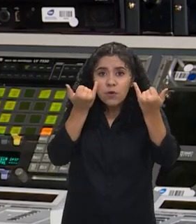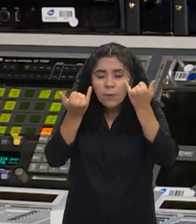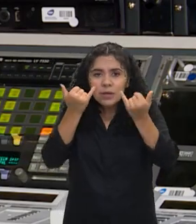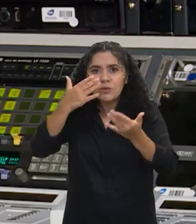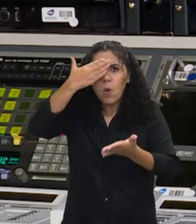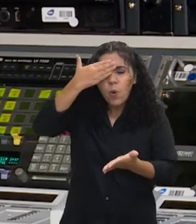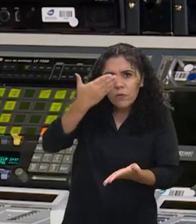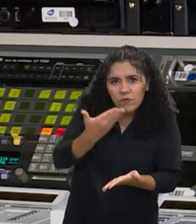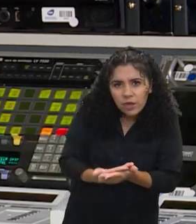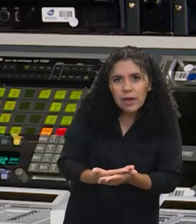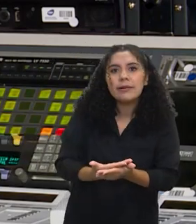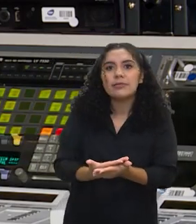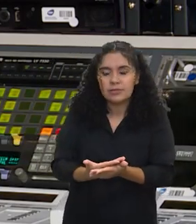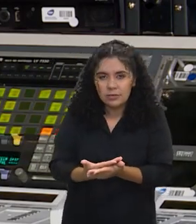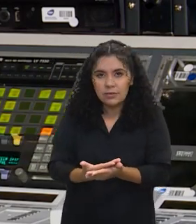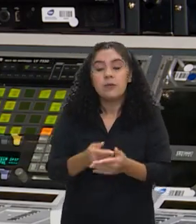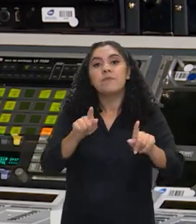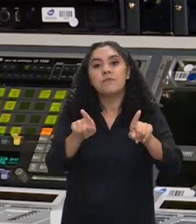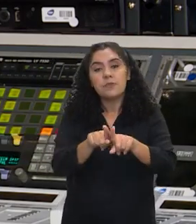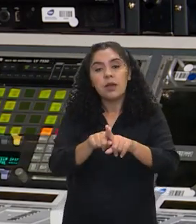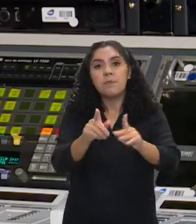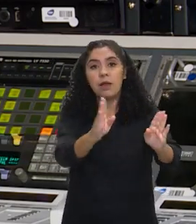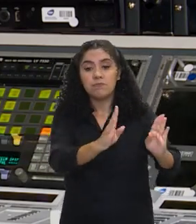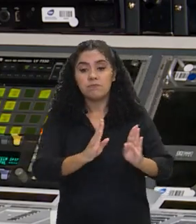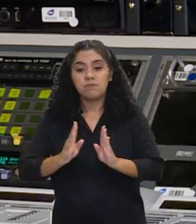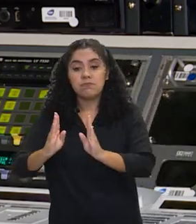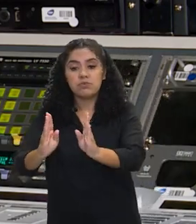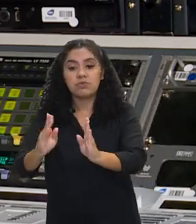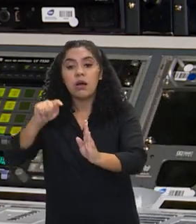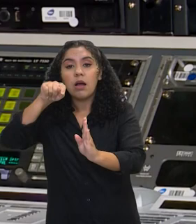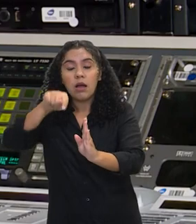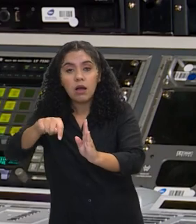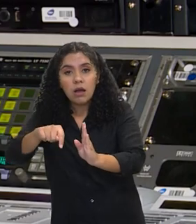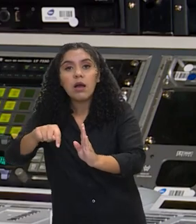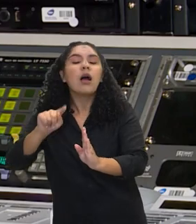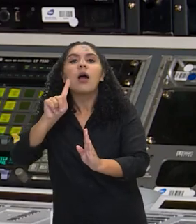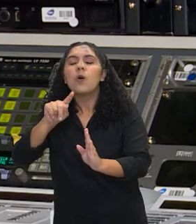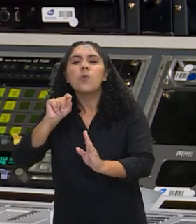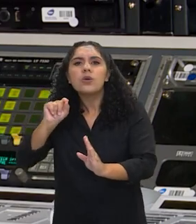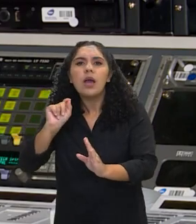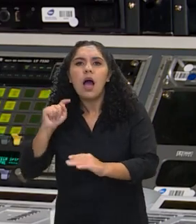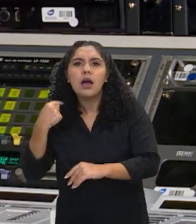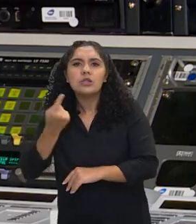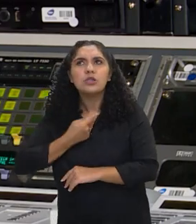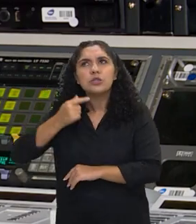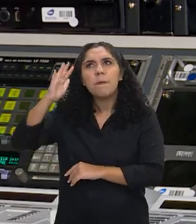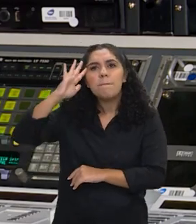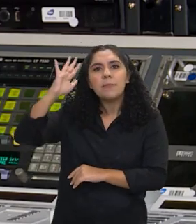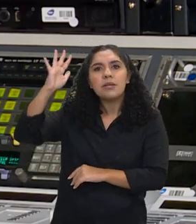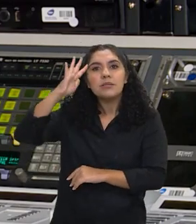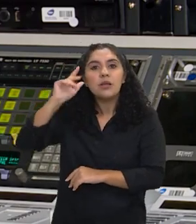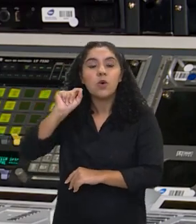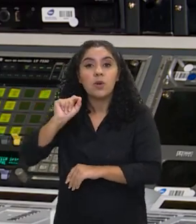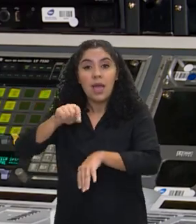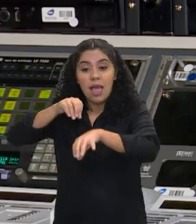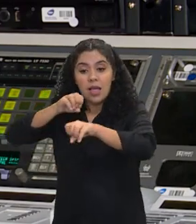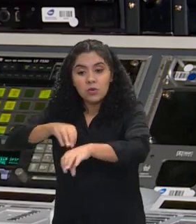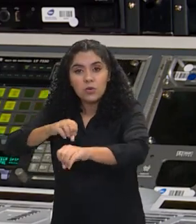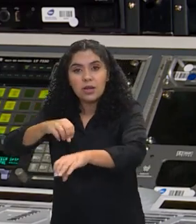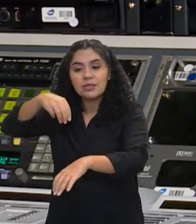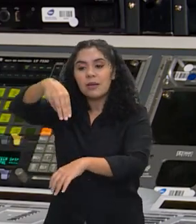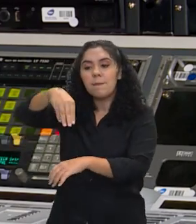confiáveis. Tudo isso traz uma agenda. Nós temos uma terceira agenda, que é pensar a educação midiática, a